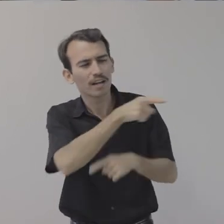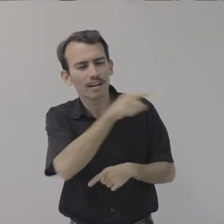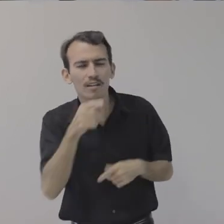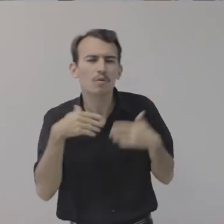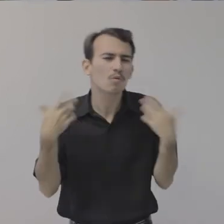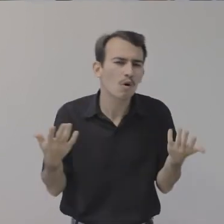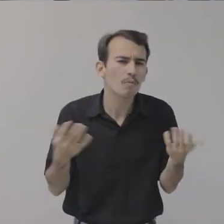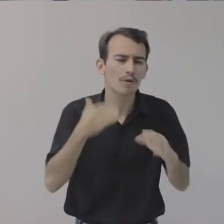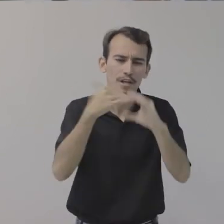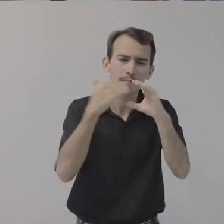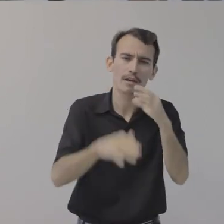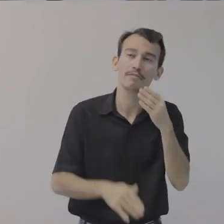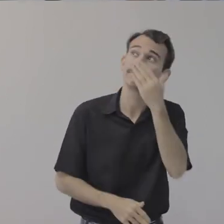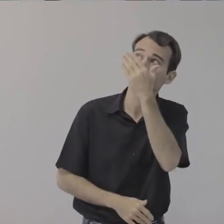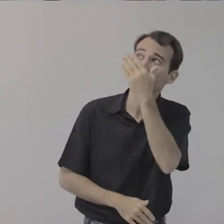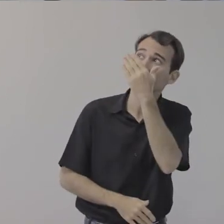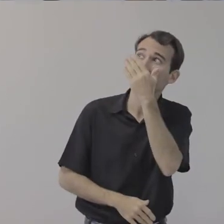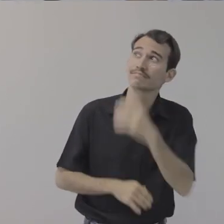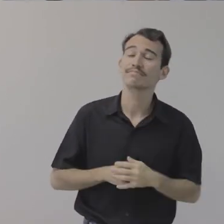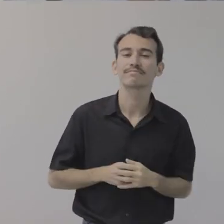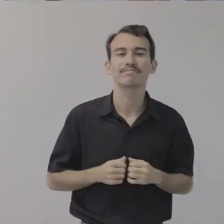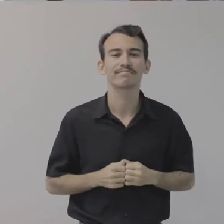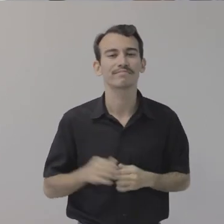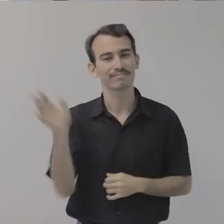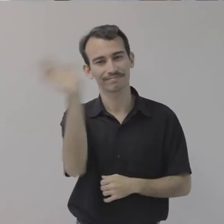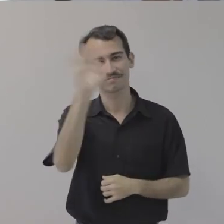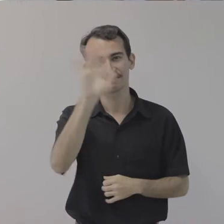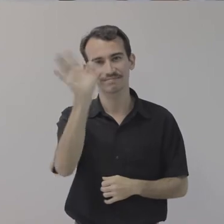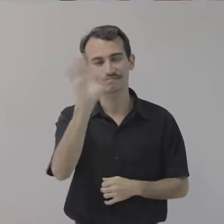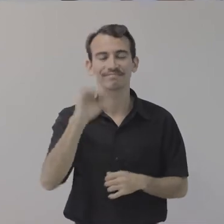mandar para o e-mail tvufis.br. Até a próxima!